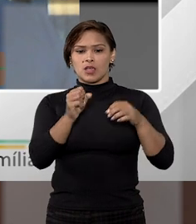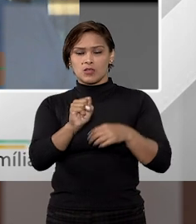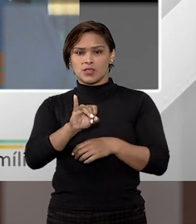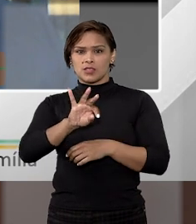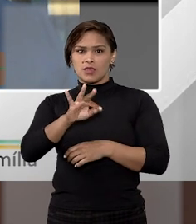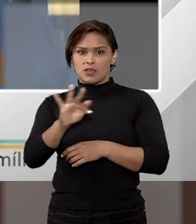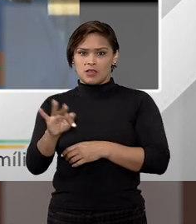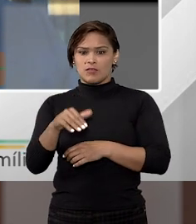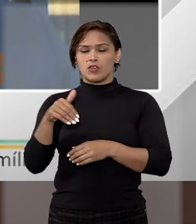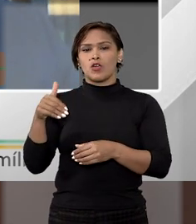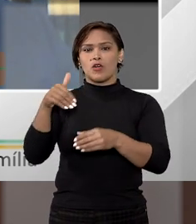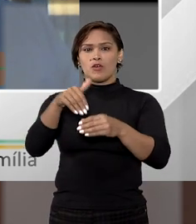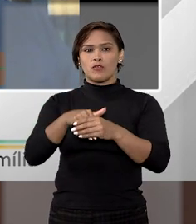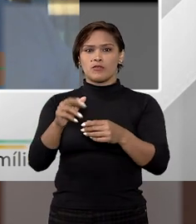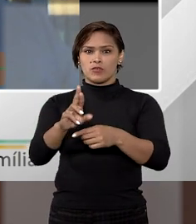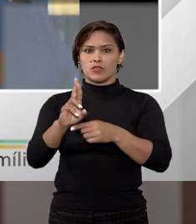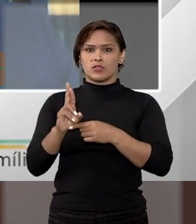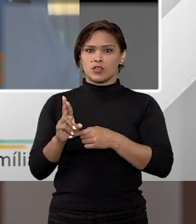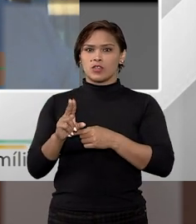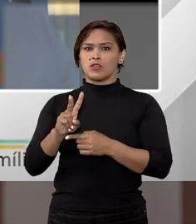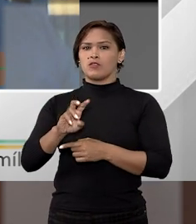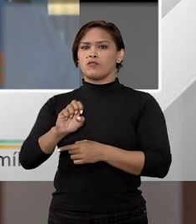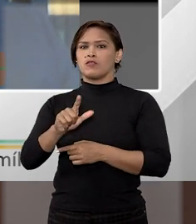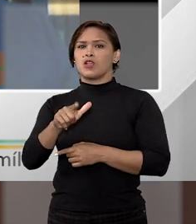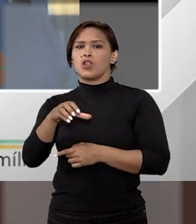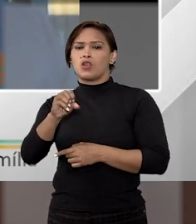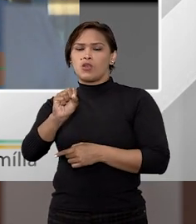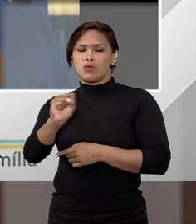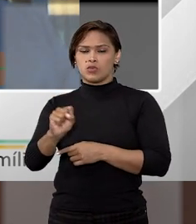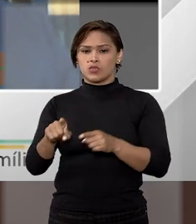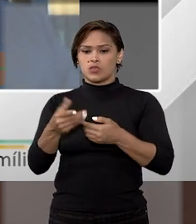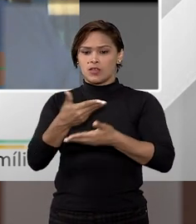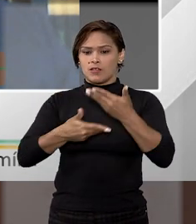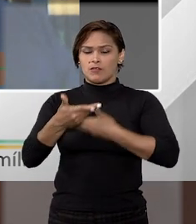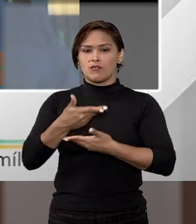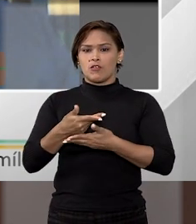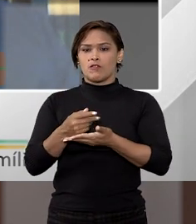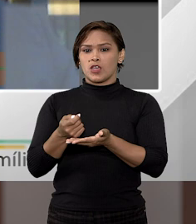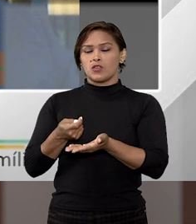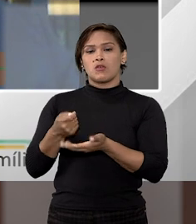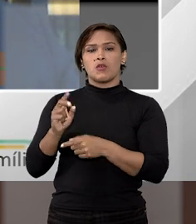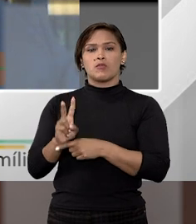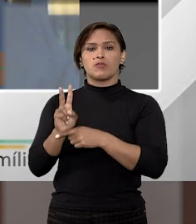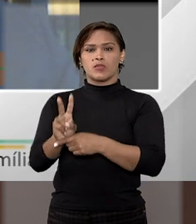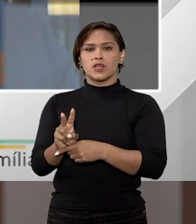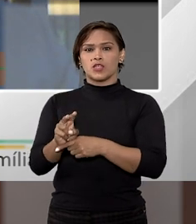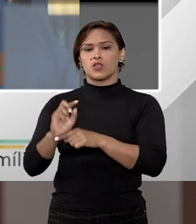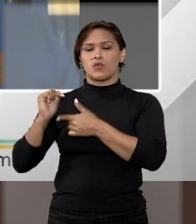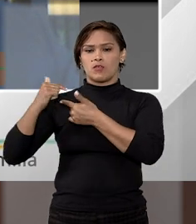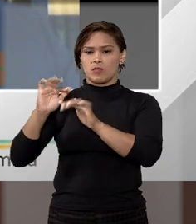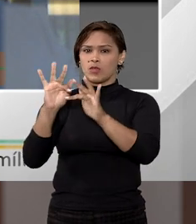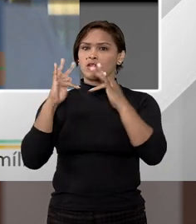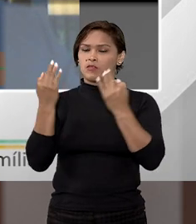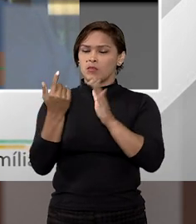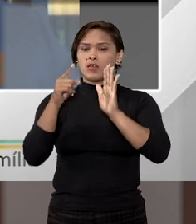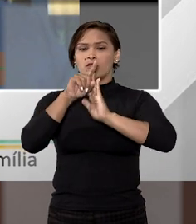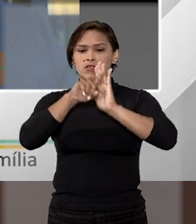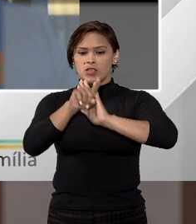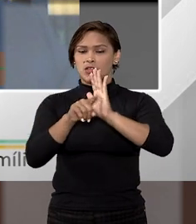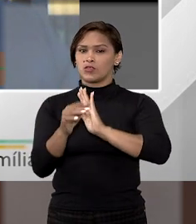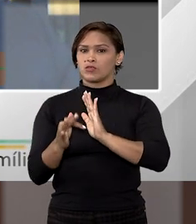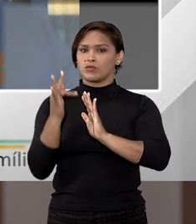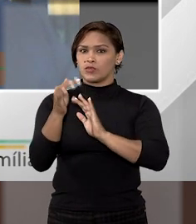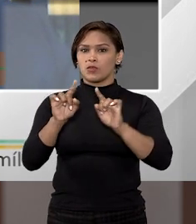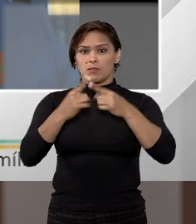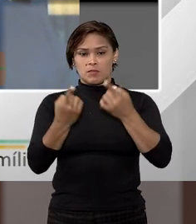âmbito do STF, o voto do ministro relator Carlos Veloso, em uma questão envolvendo fiador e bem de família, que ainda vai ser objeto de análise mais